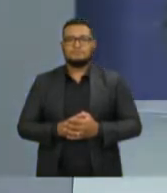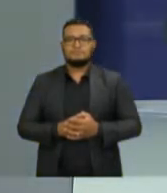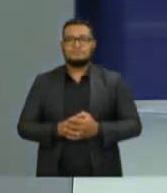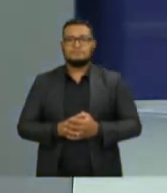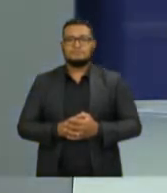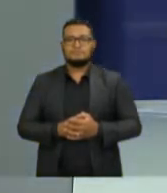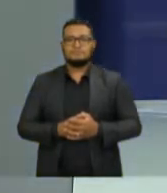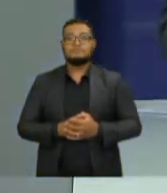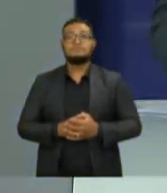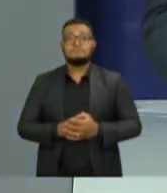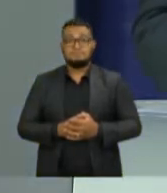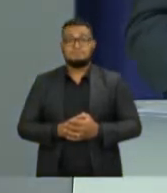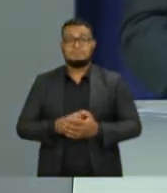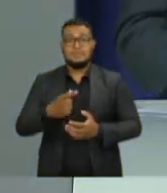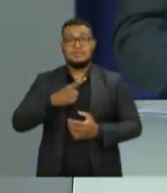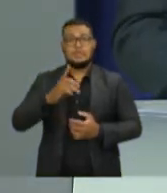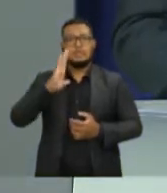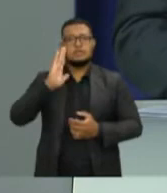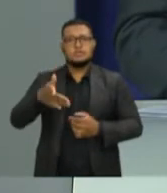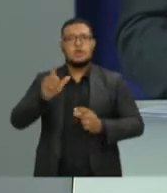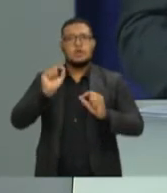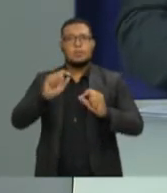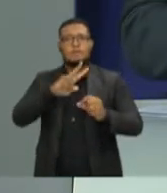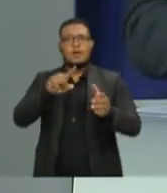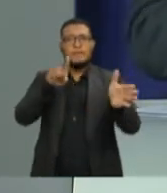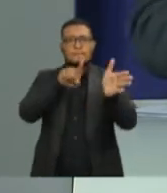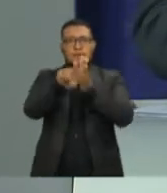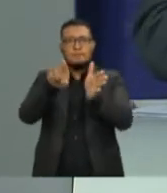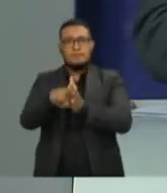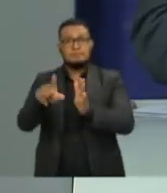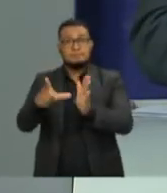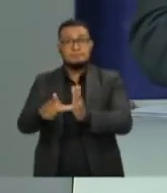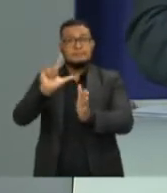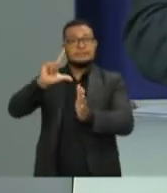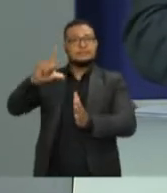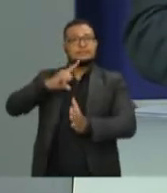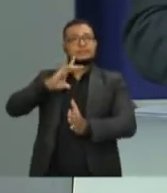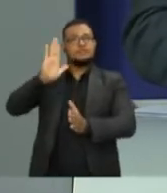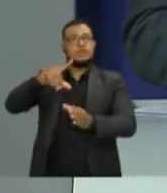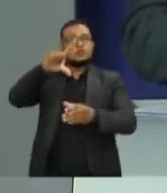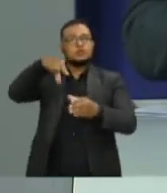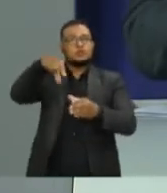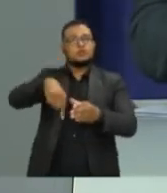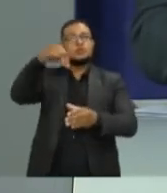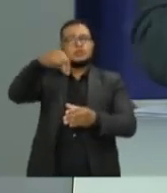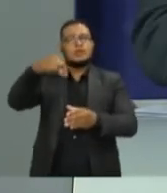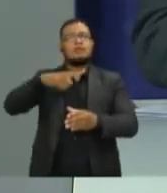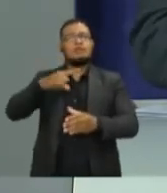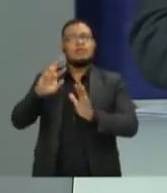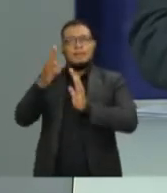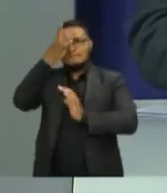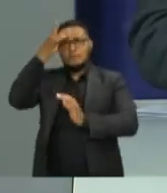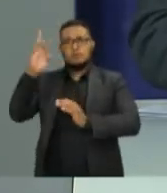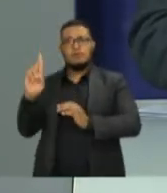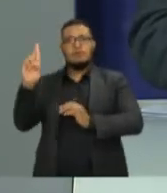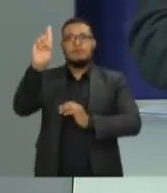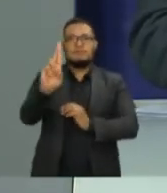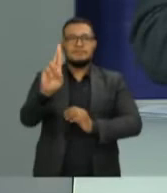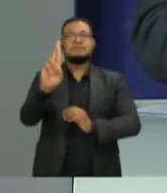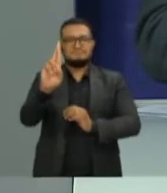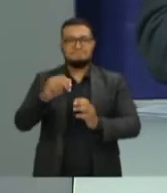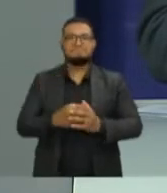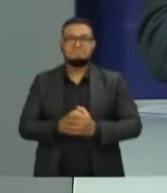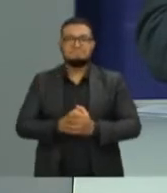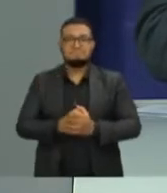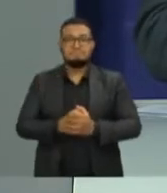A ordem de quem faz as perguntas foi definida em sorteio na presença de representantes dos candidatos.